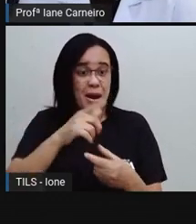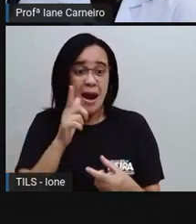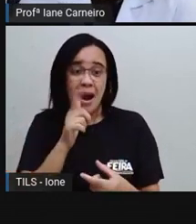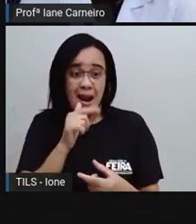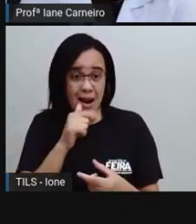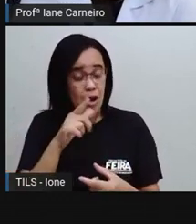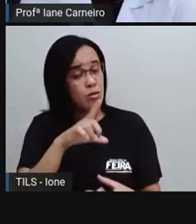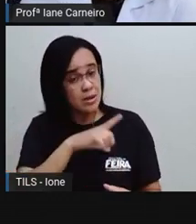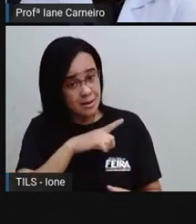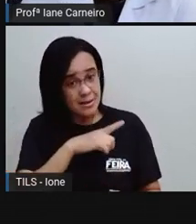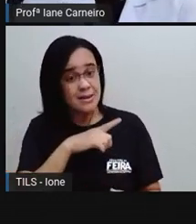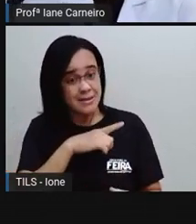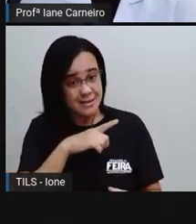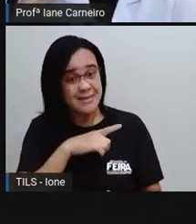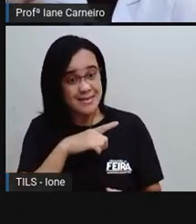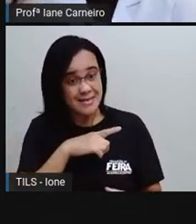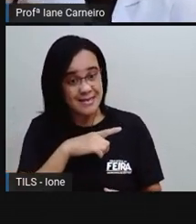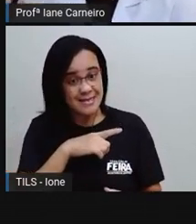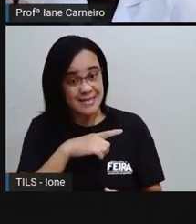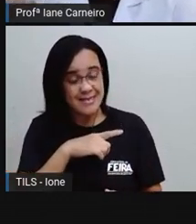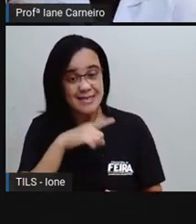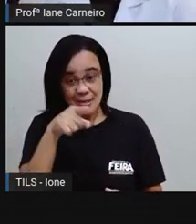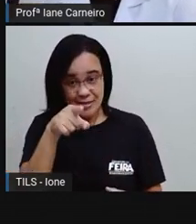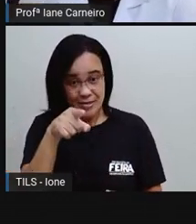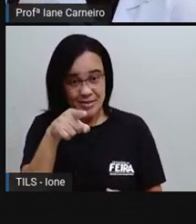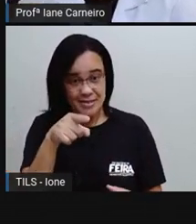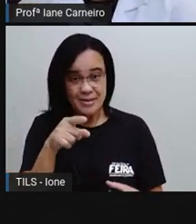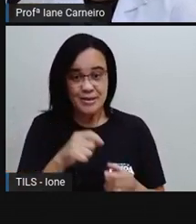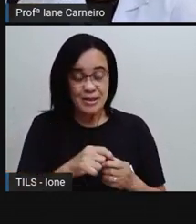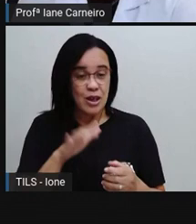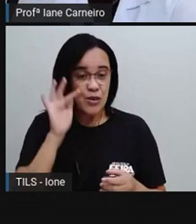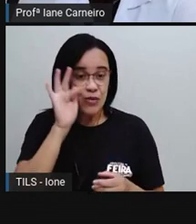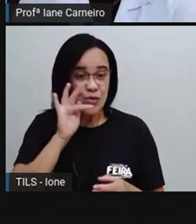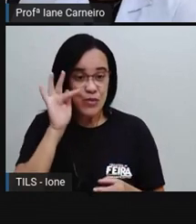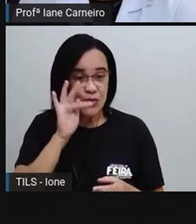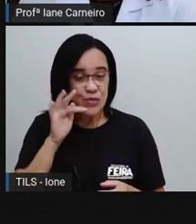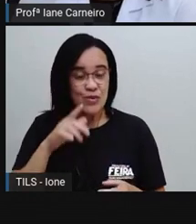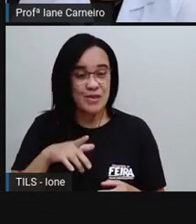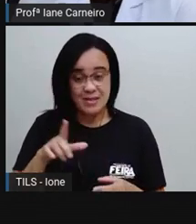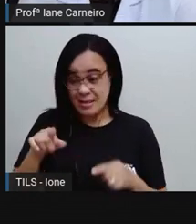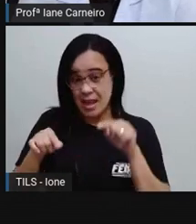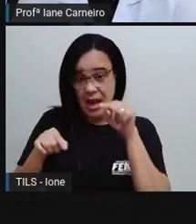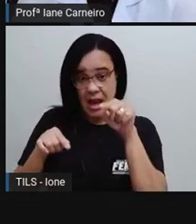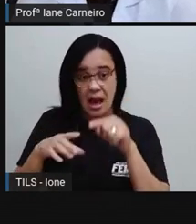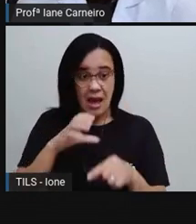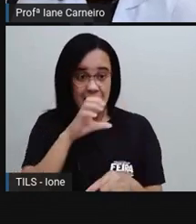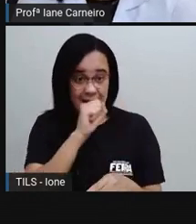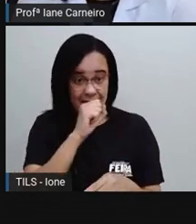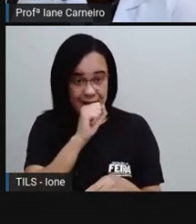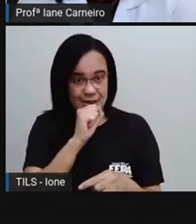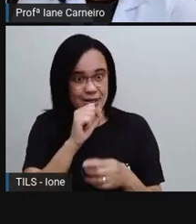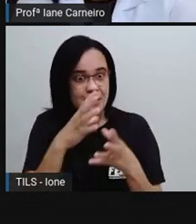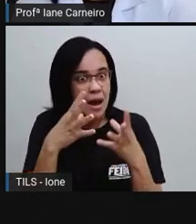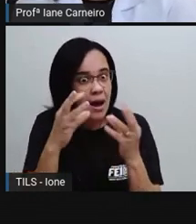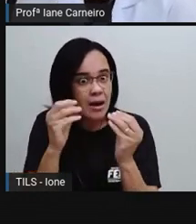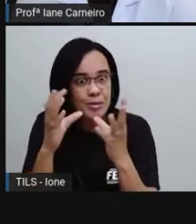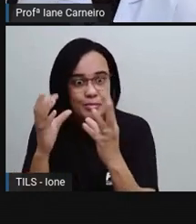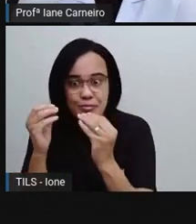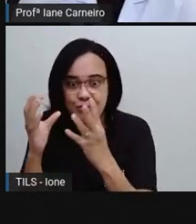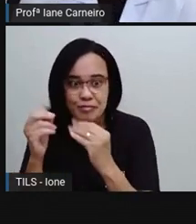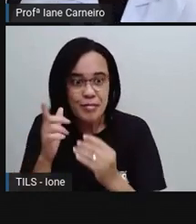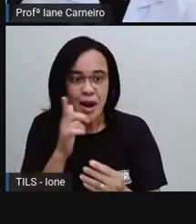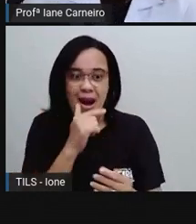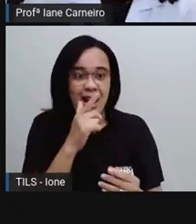dentro dessas frutas, ó, uma que a gente consegue ver bem que tem água é a laranja, né? Na laranja tem muita água,